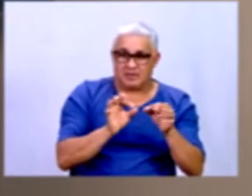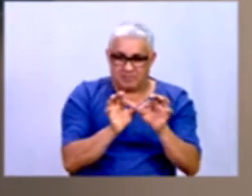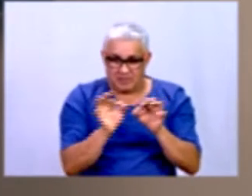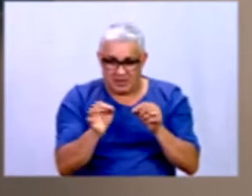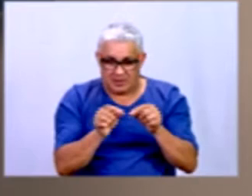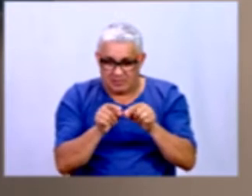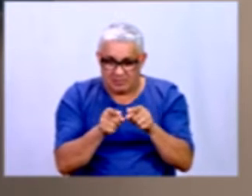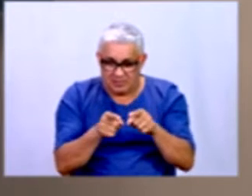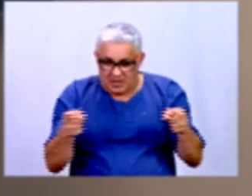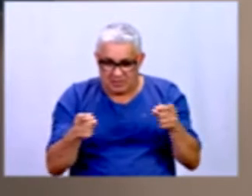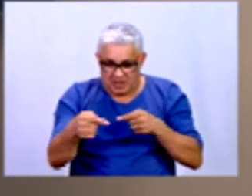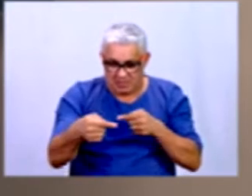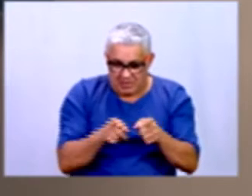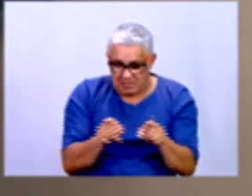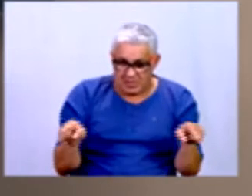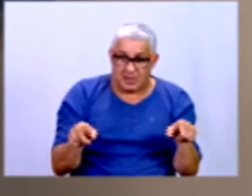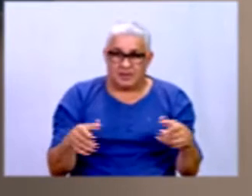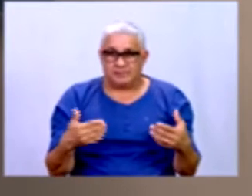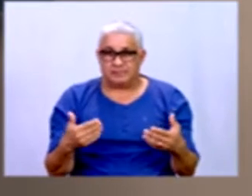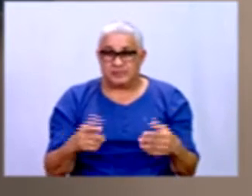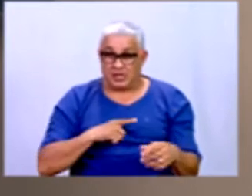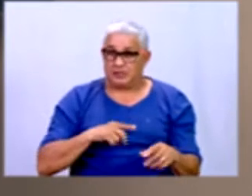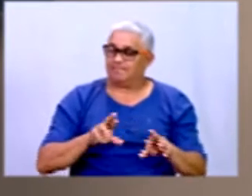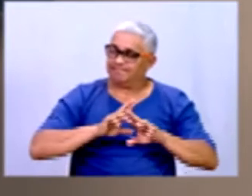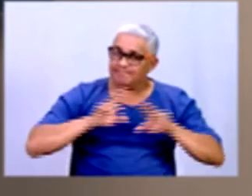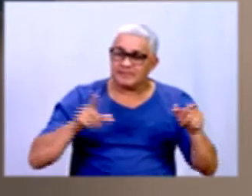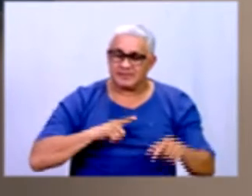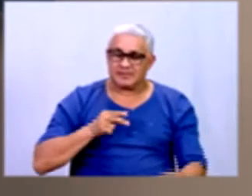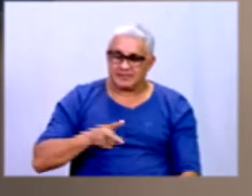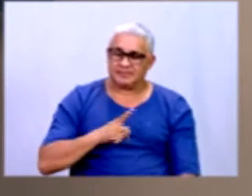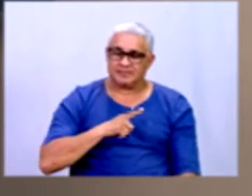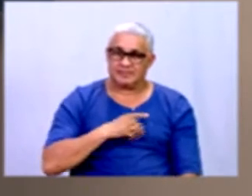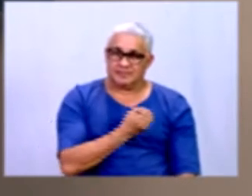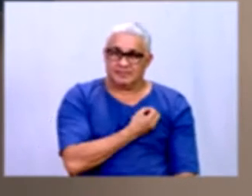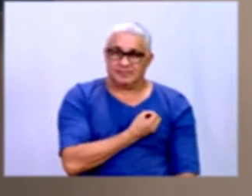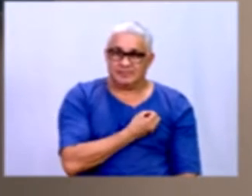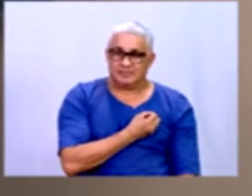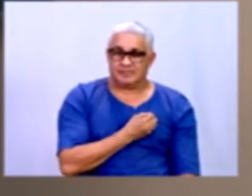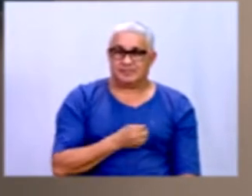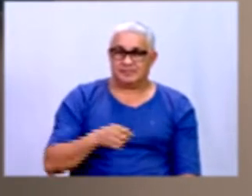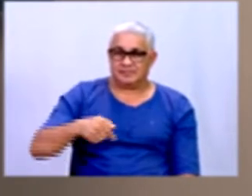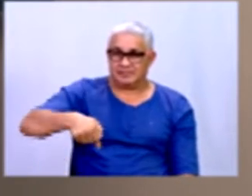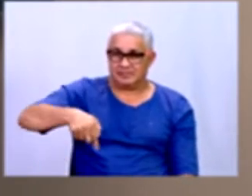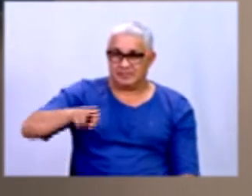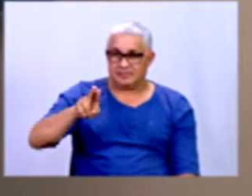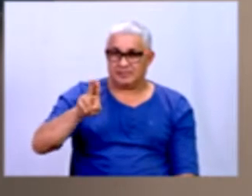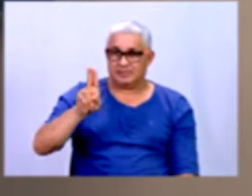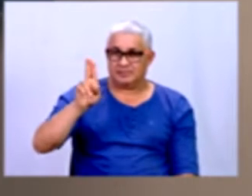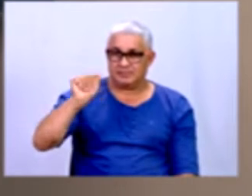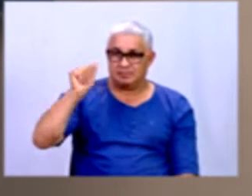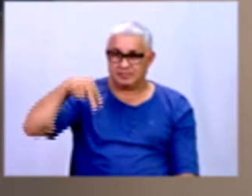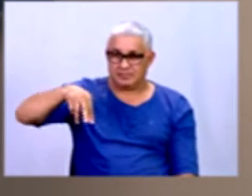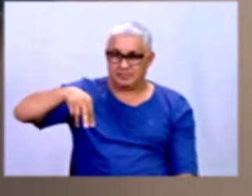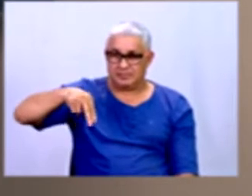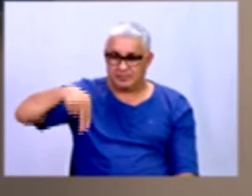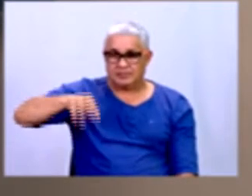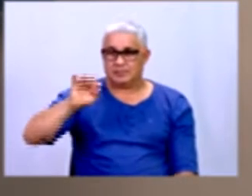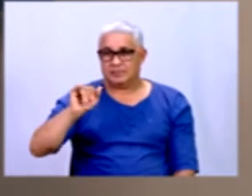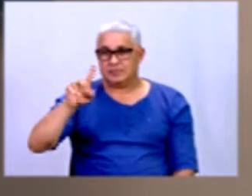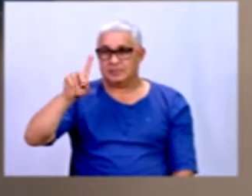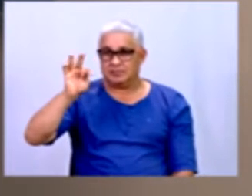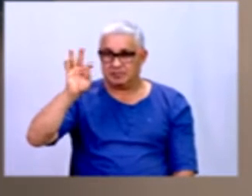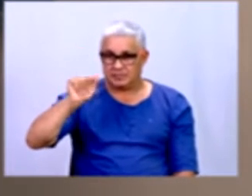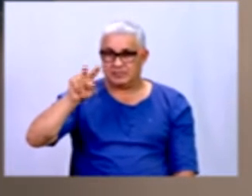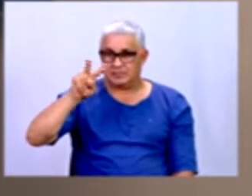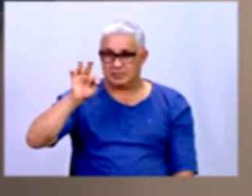diferença. Então, a gente sempre vai ter números lá que vai ser uma variável quantitativa contínua, porque nunca vai ser um número inteiro. A peça,